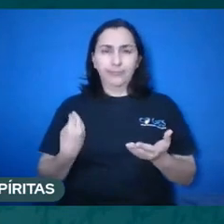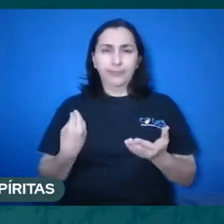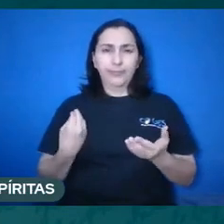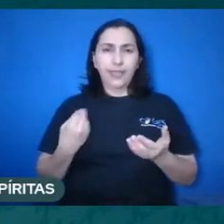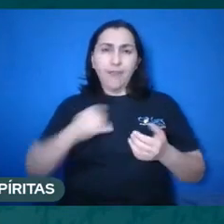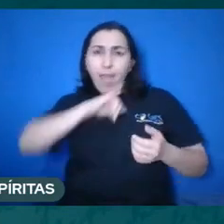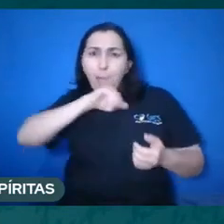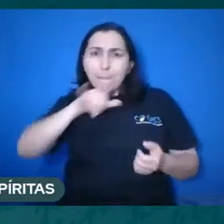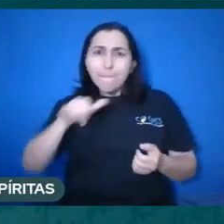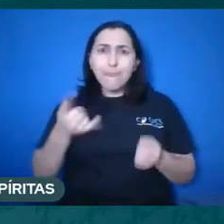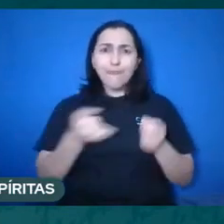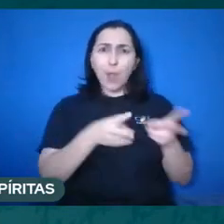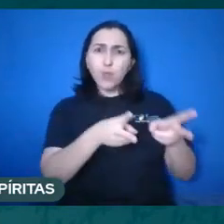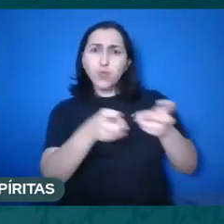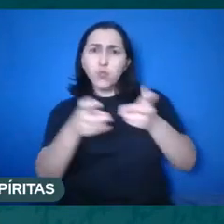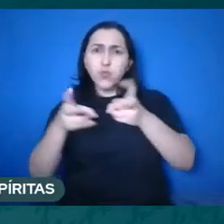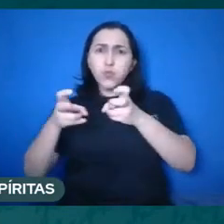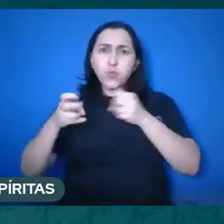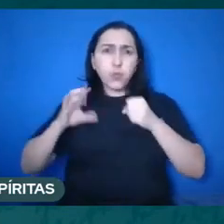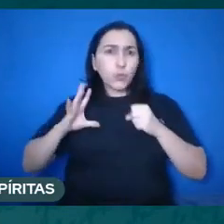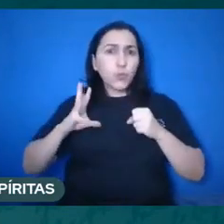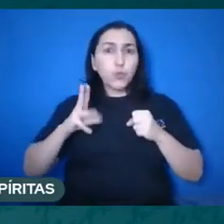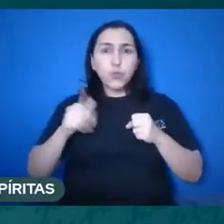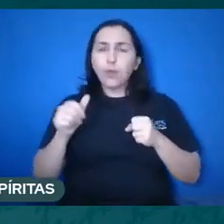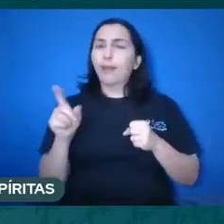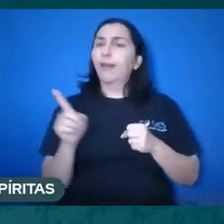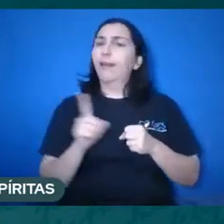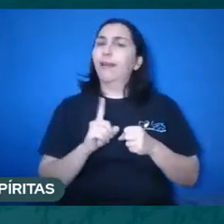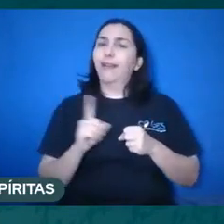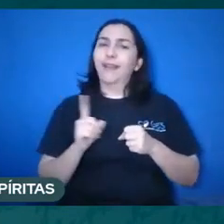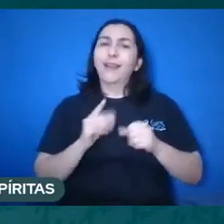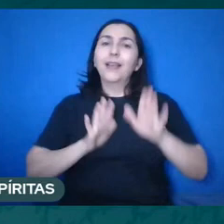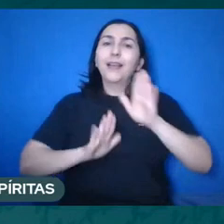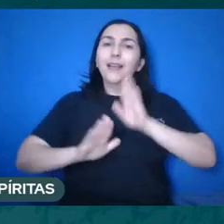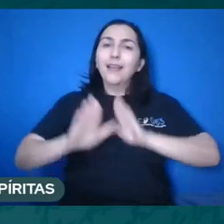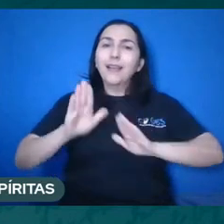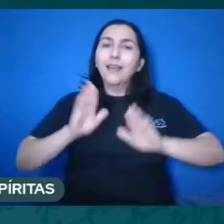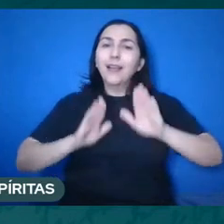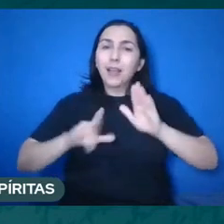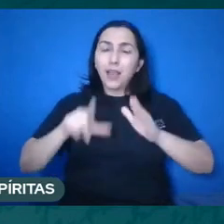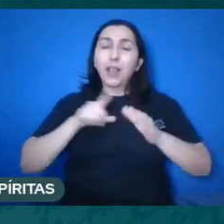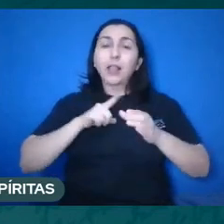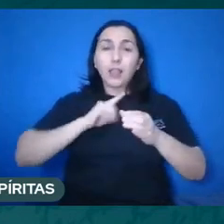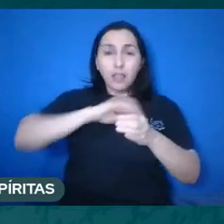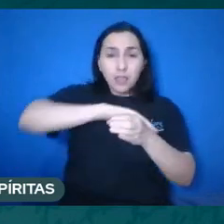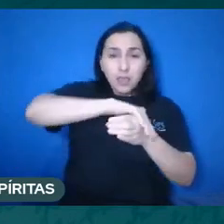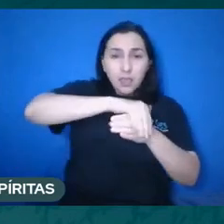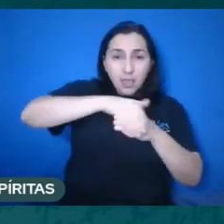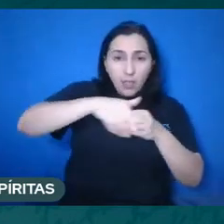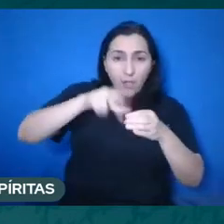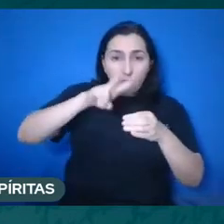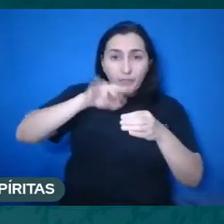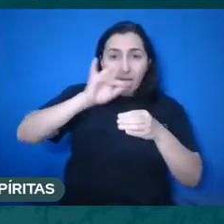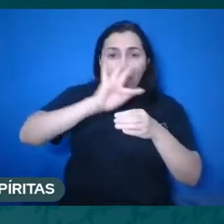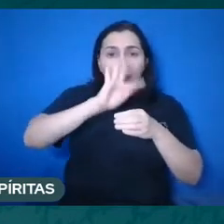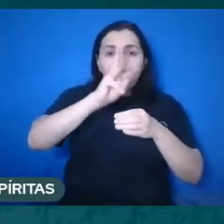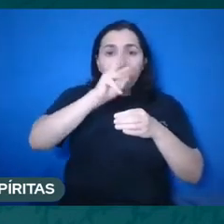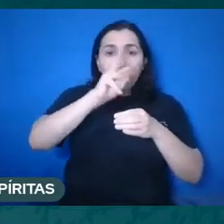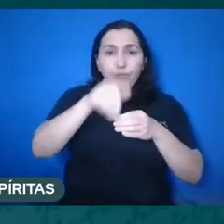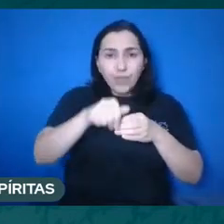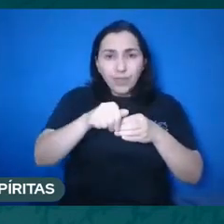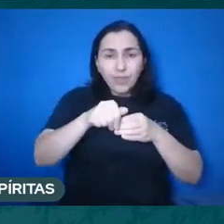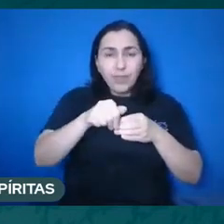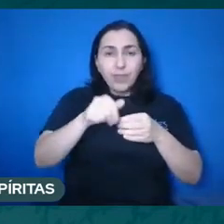tudo. Não, ela tem um fim. E este fim está a serviço da minha evolução e do meu crescimento.